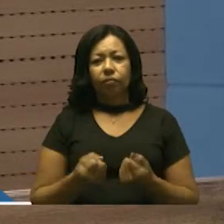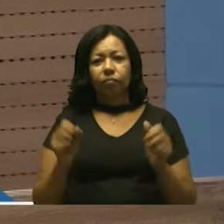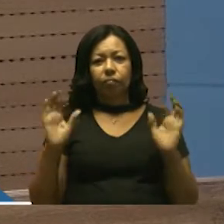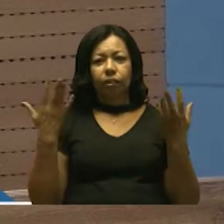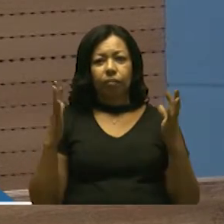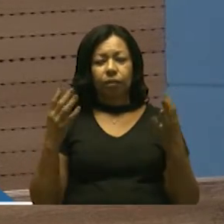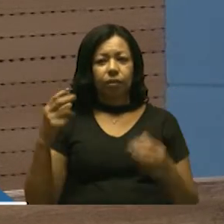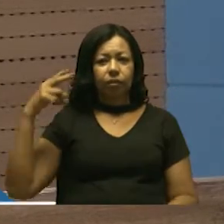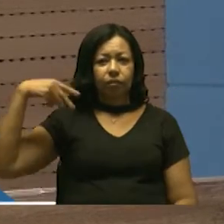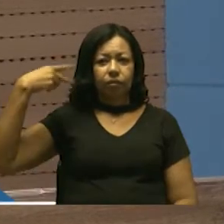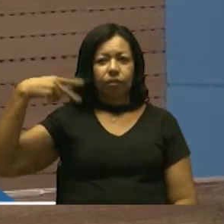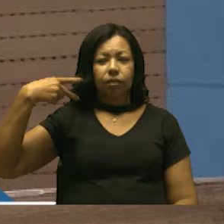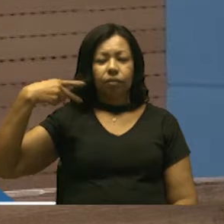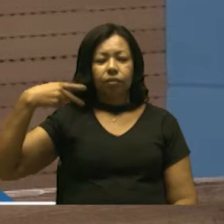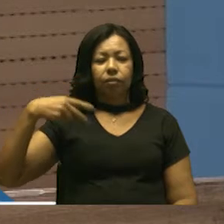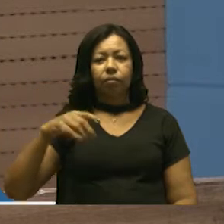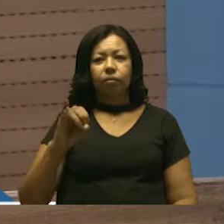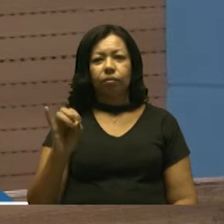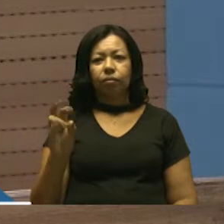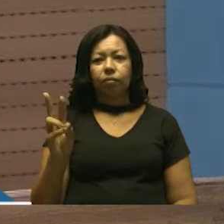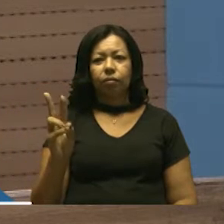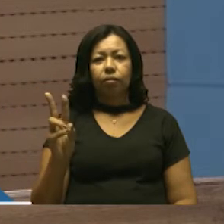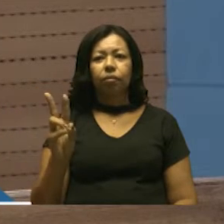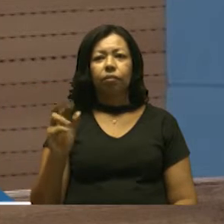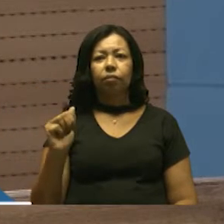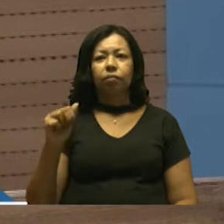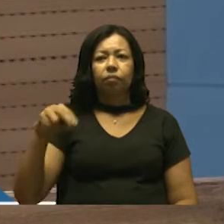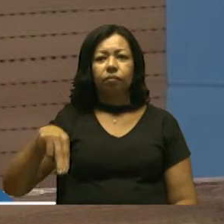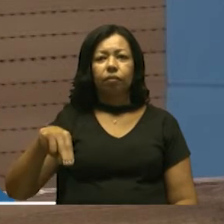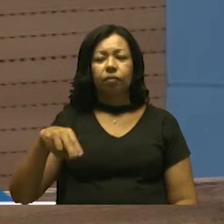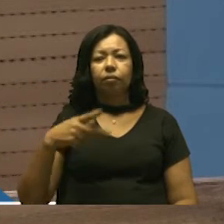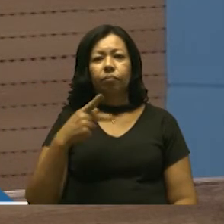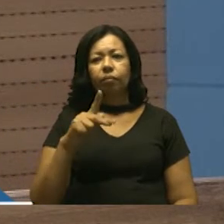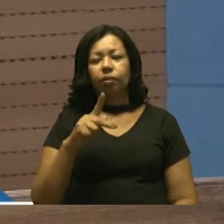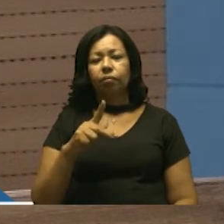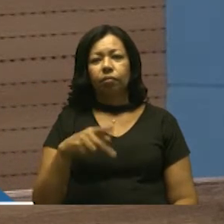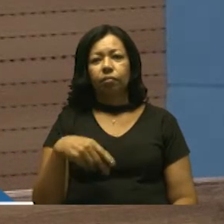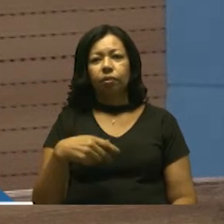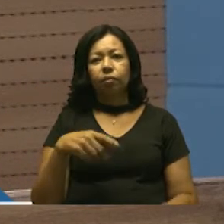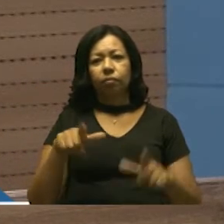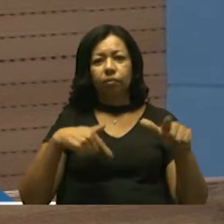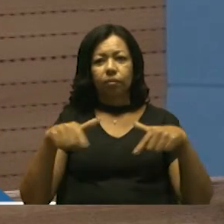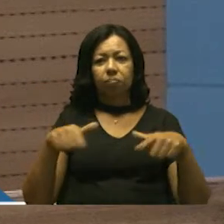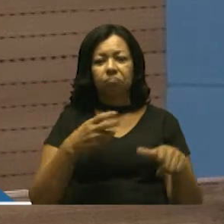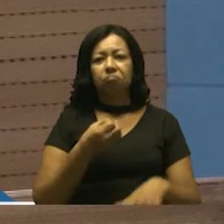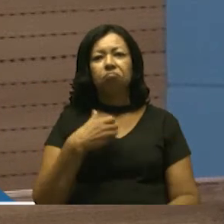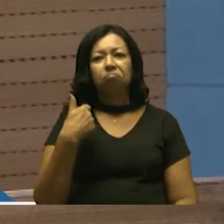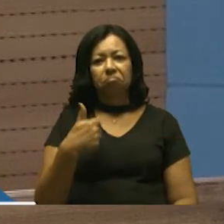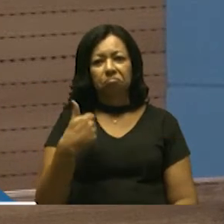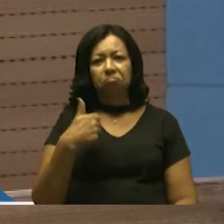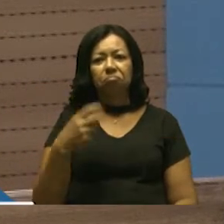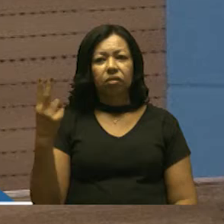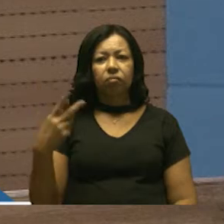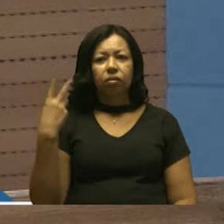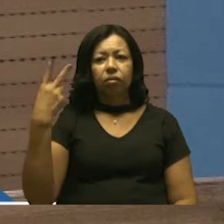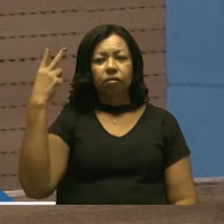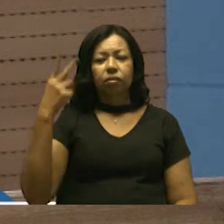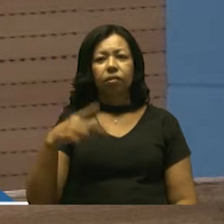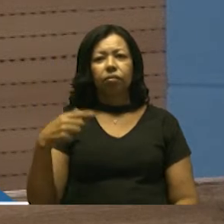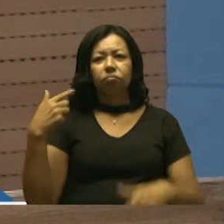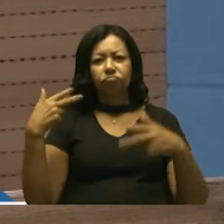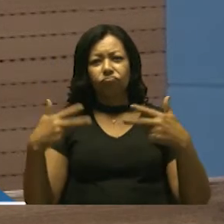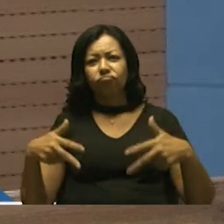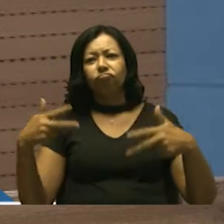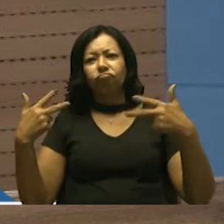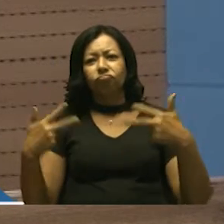parabenizar o nobre vereador Ivan, até pela excelente propositura, onde vem valorizar o hip hop em